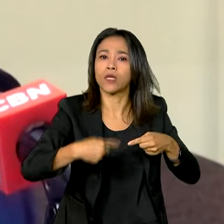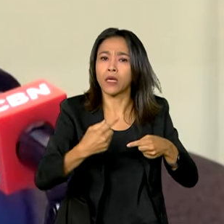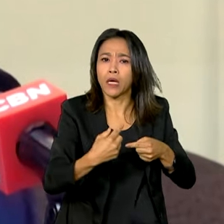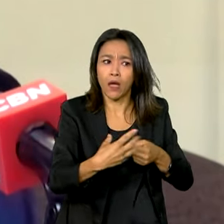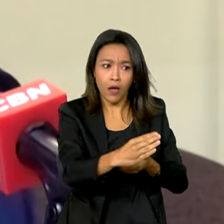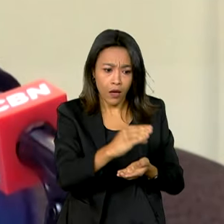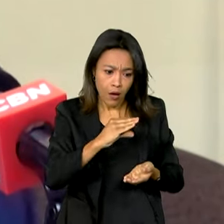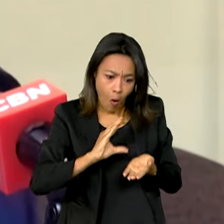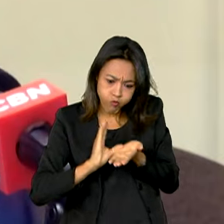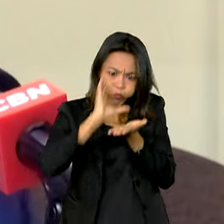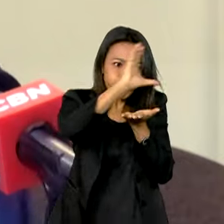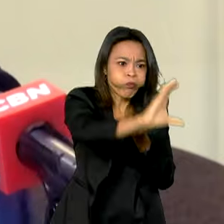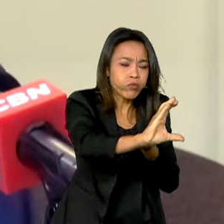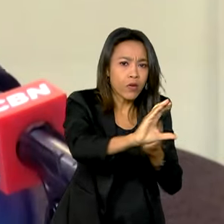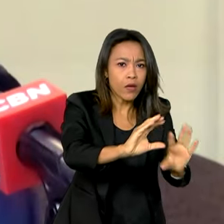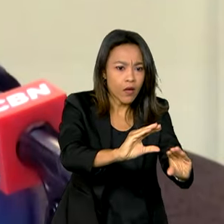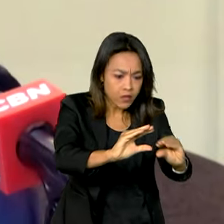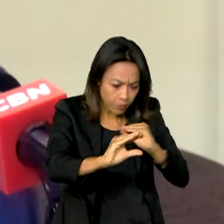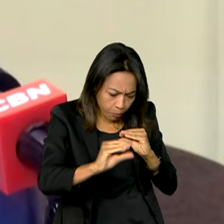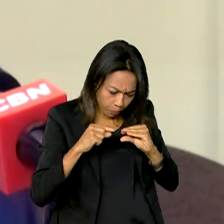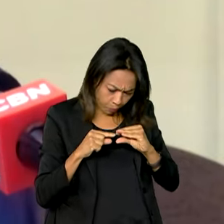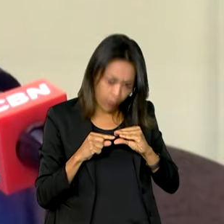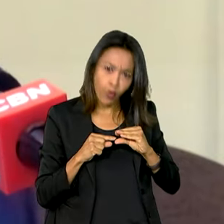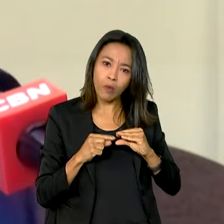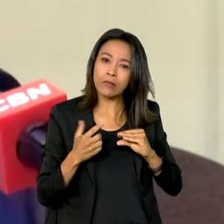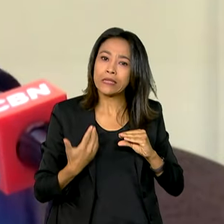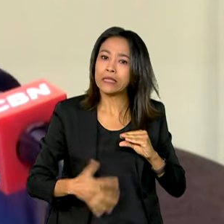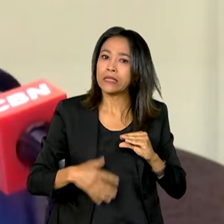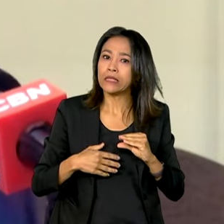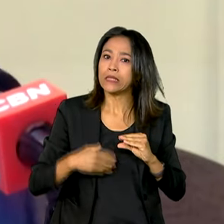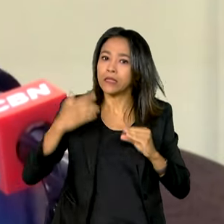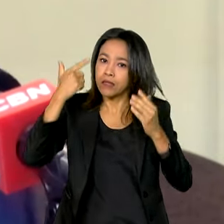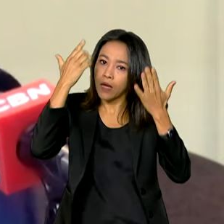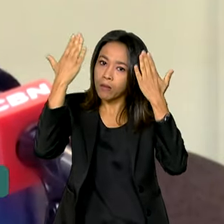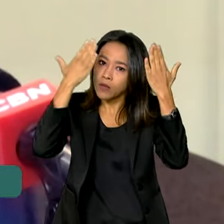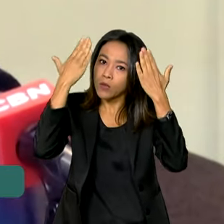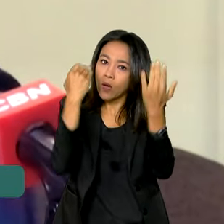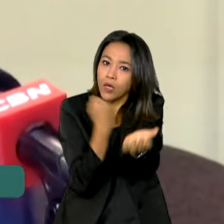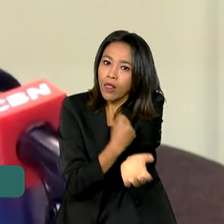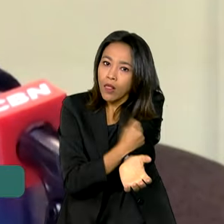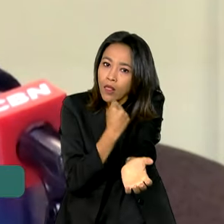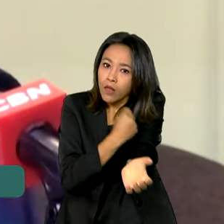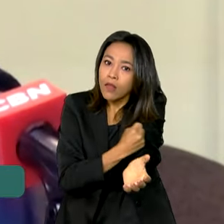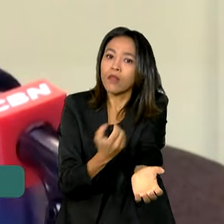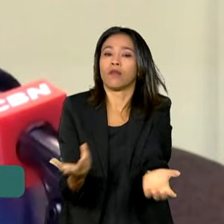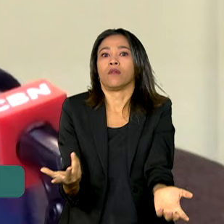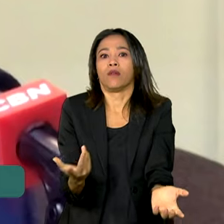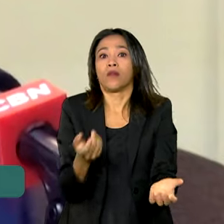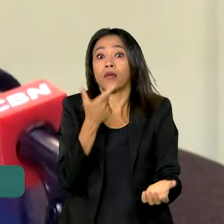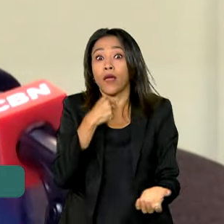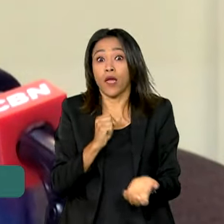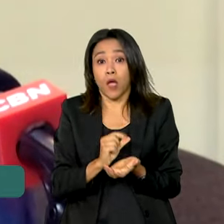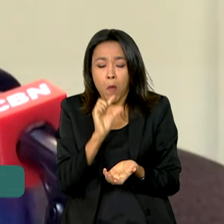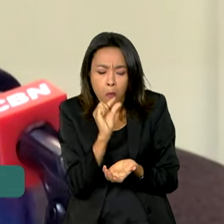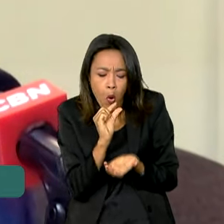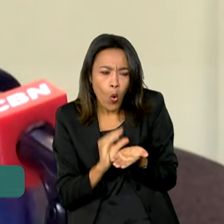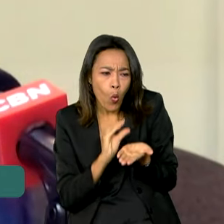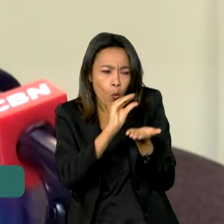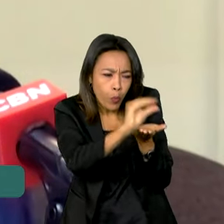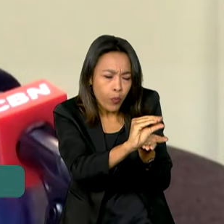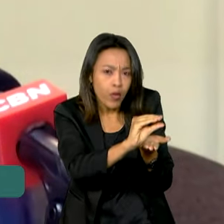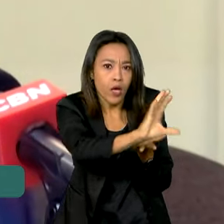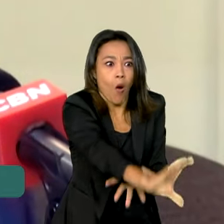ganha pouco pode estar, em geral, está com dependência psicológica do jogo. Quem aposta pouco e ganha muito,